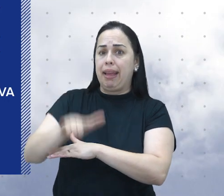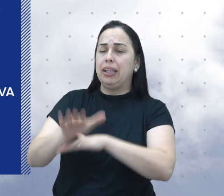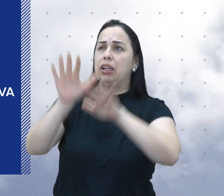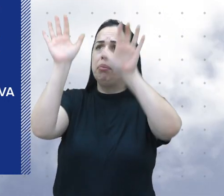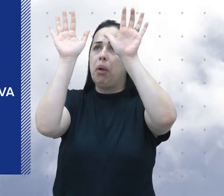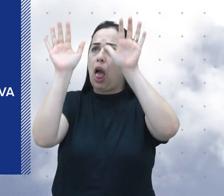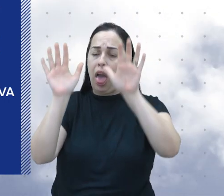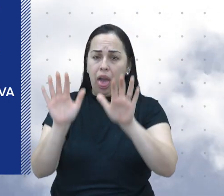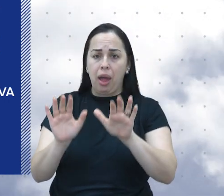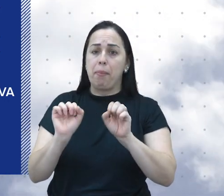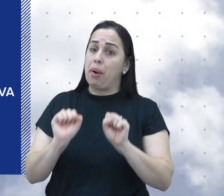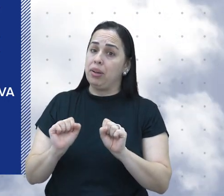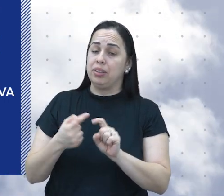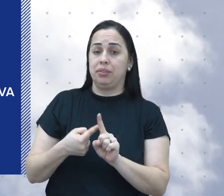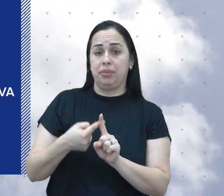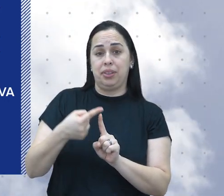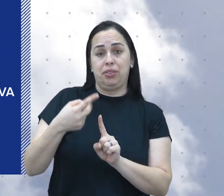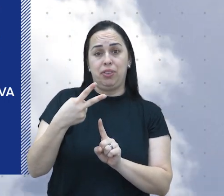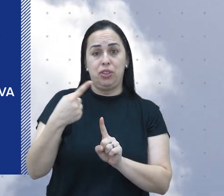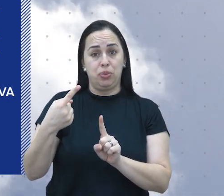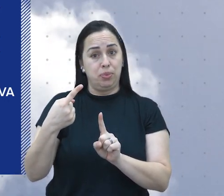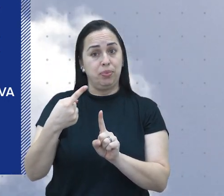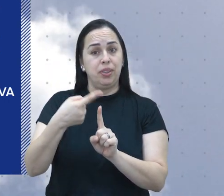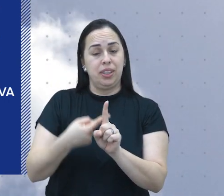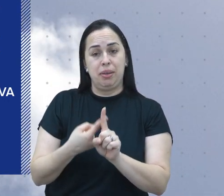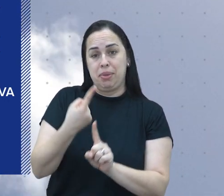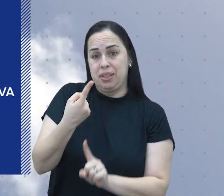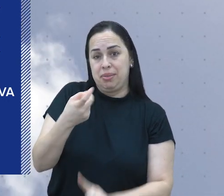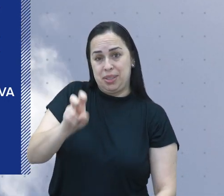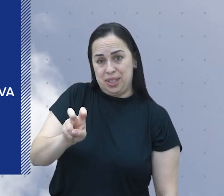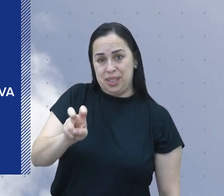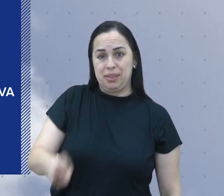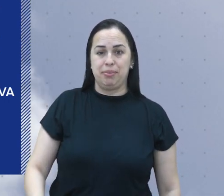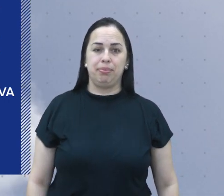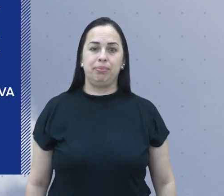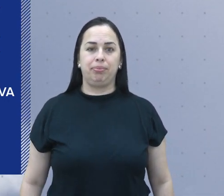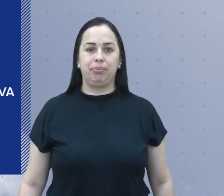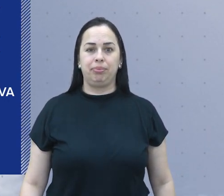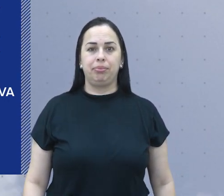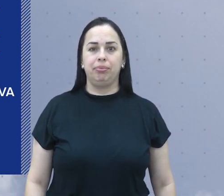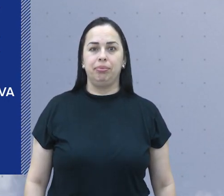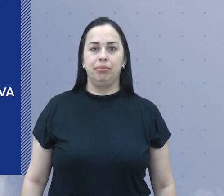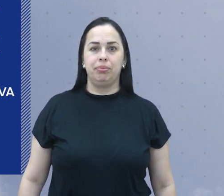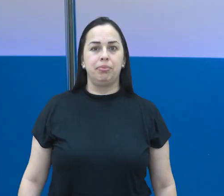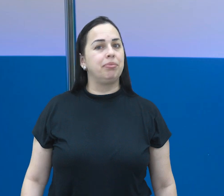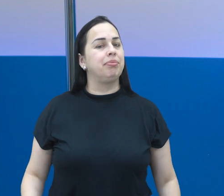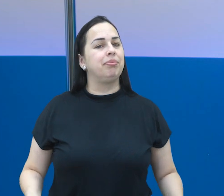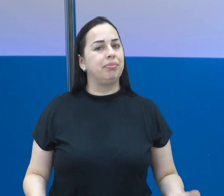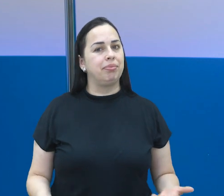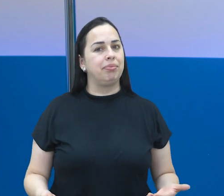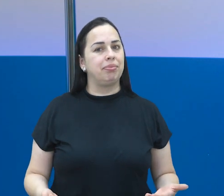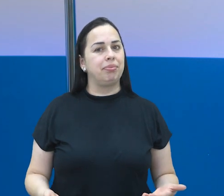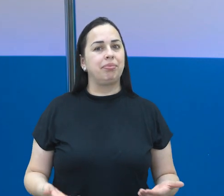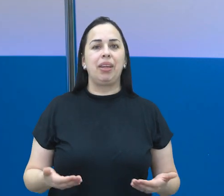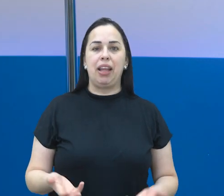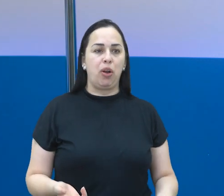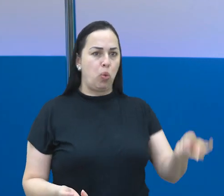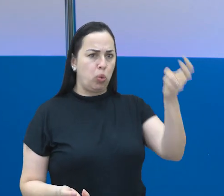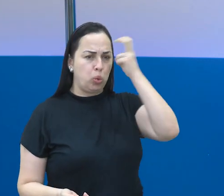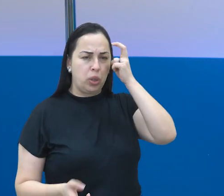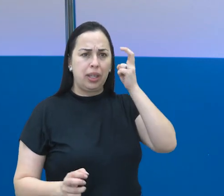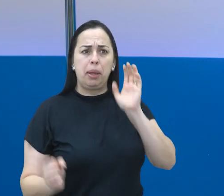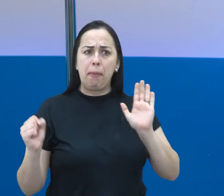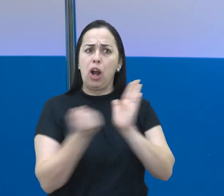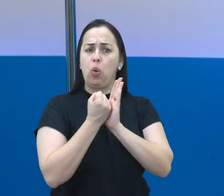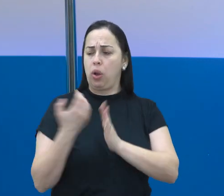chuvisco durante a tarde. A máxima esperada é de 21 e a mínima de 15. Clássicos da cultura